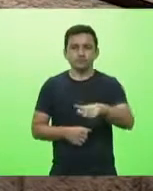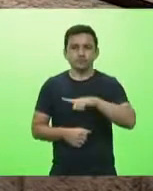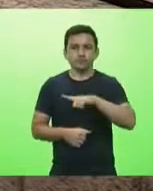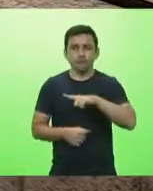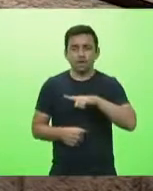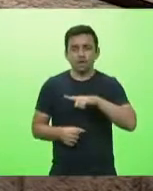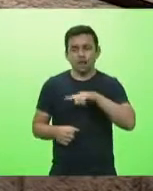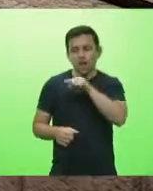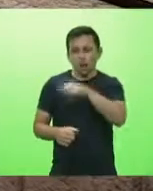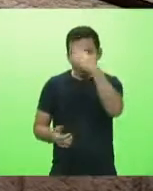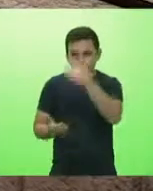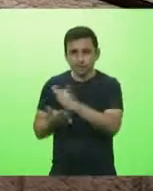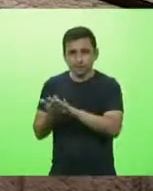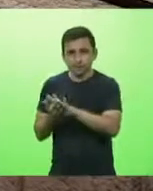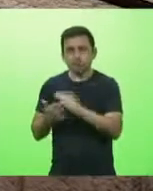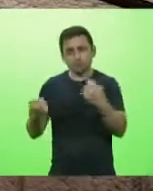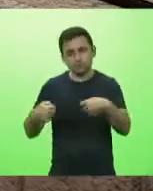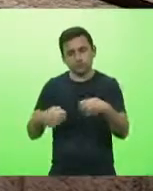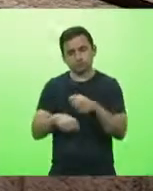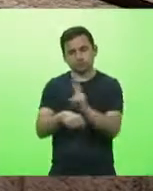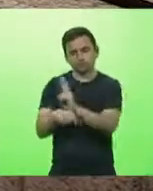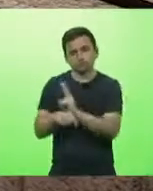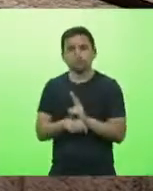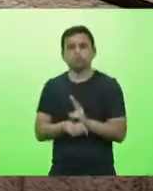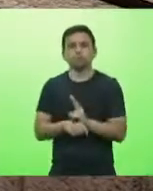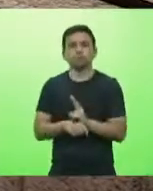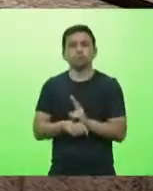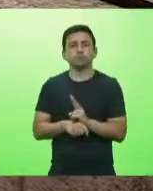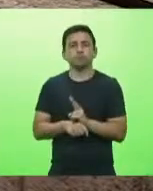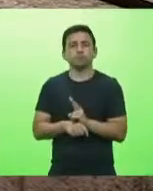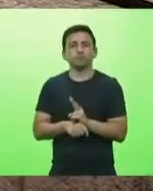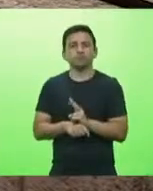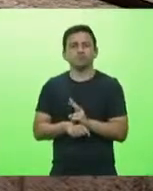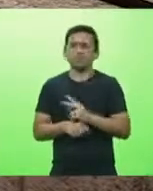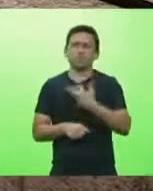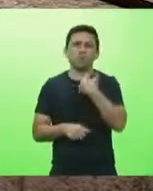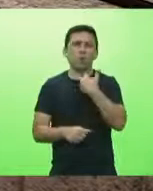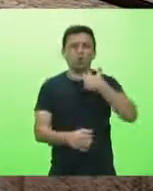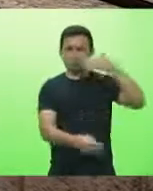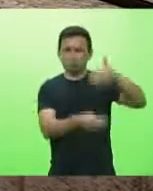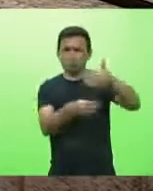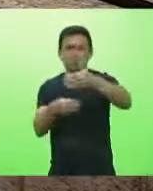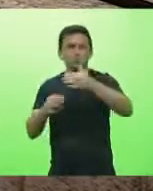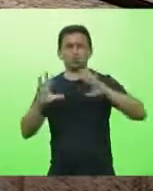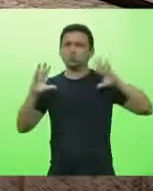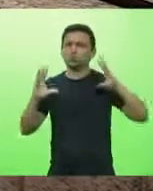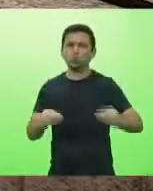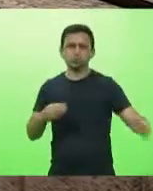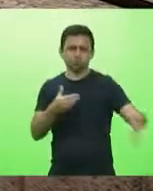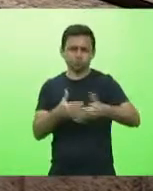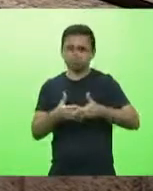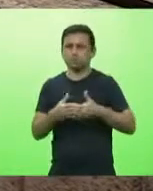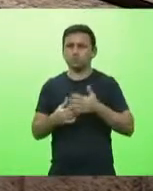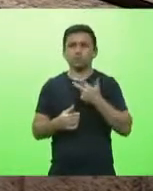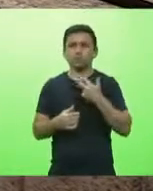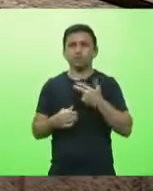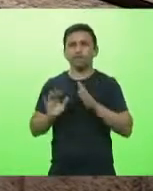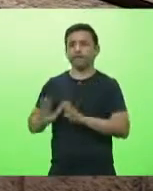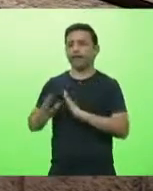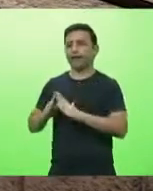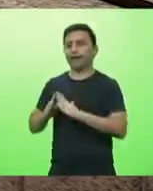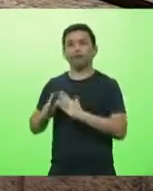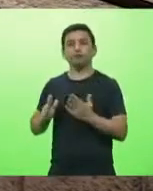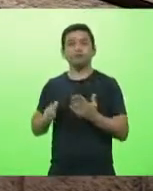descumprimento mas não cabe lockdown porque aí nós estamos resolvendo deixando as pessoas em casa mas não resolvemos a